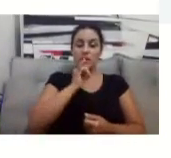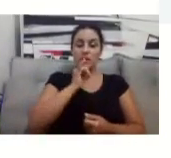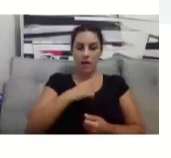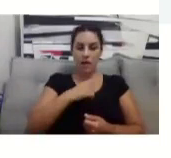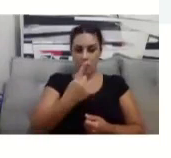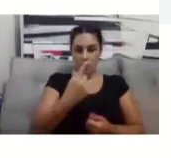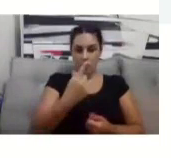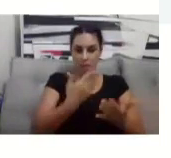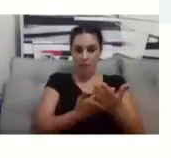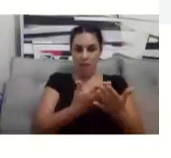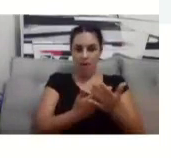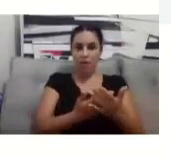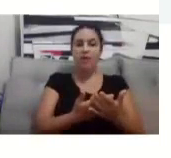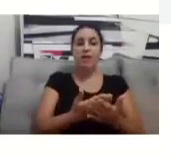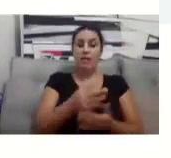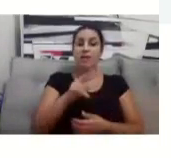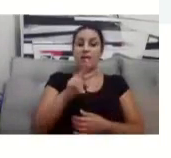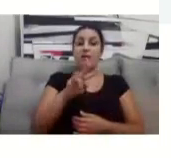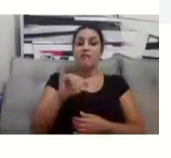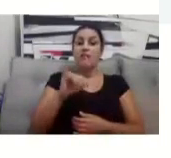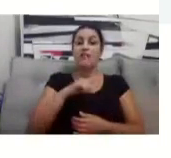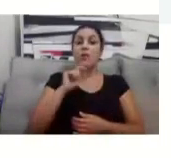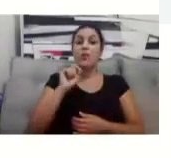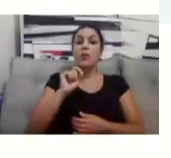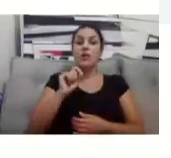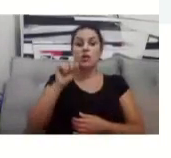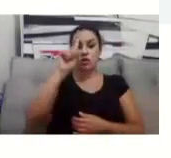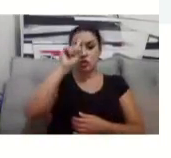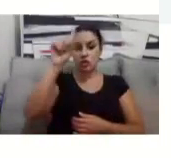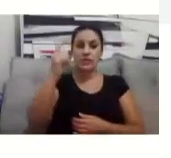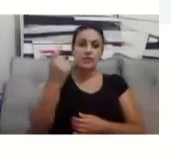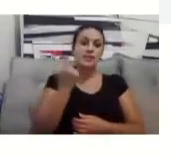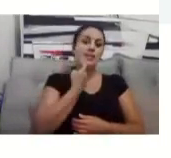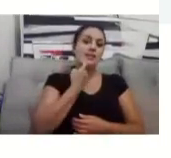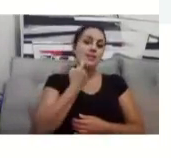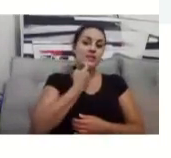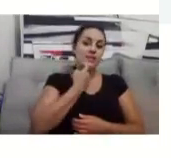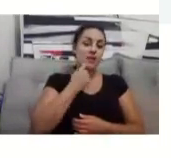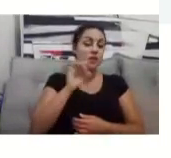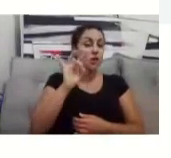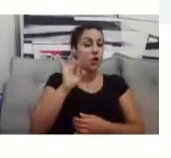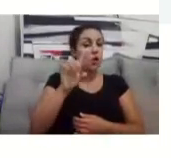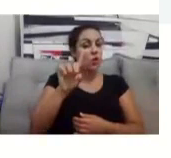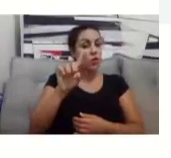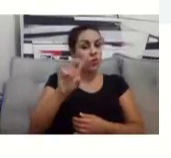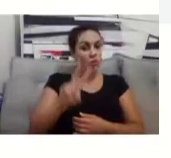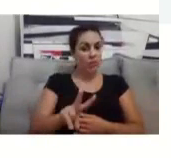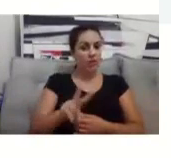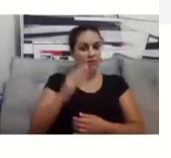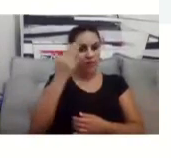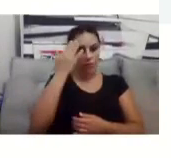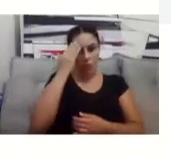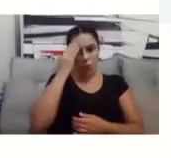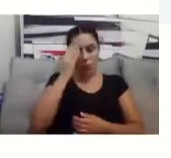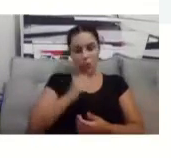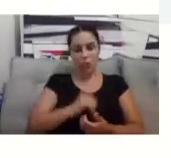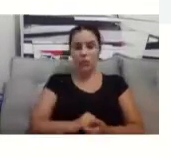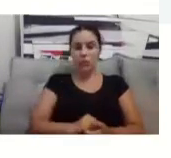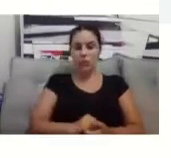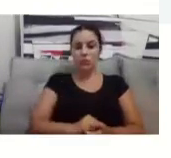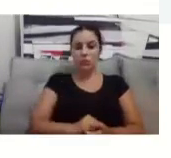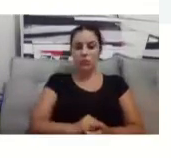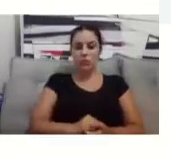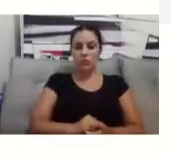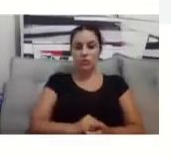sexta-feira. Uma vez só vai acontecer uma aula na sexta-feira, entendeu? Então, assim, é o que está lá